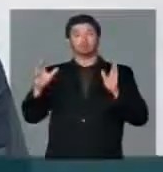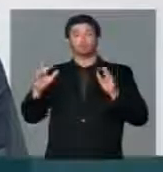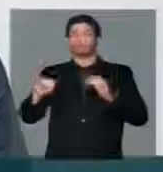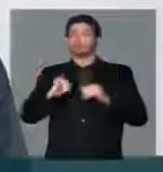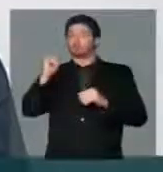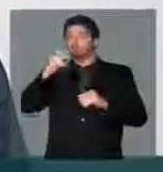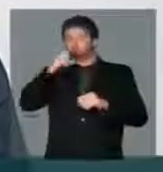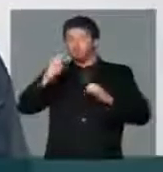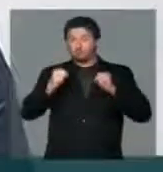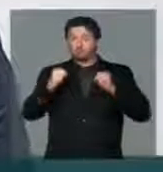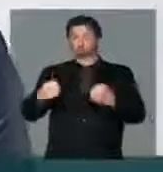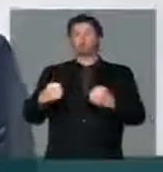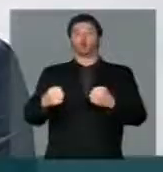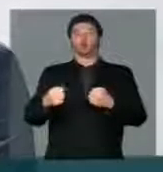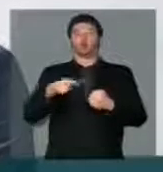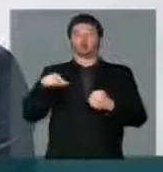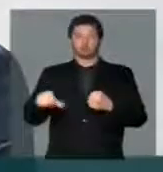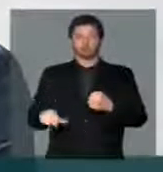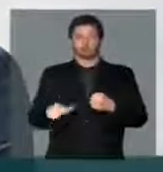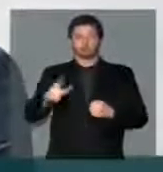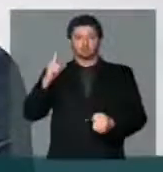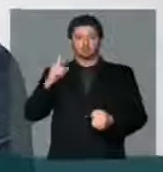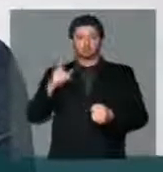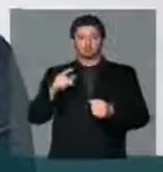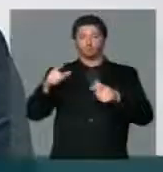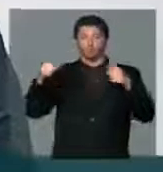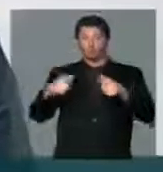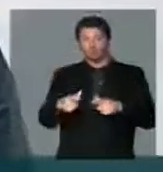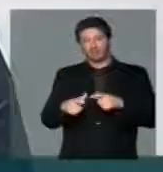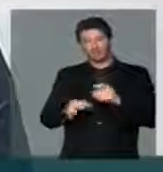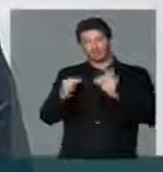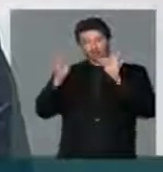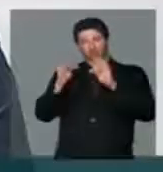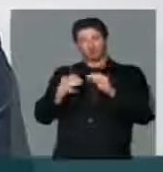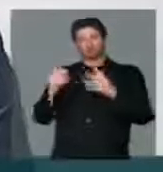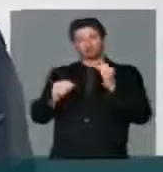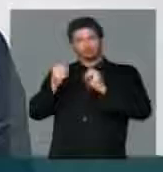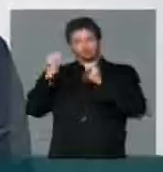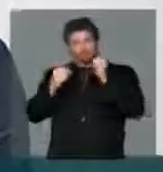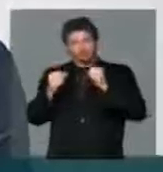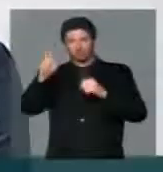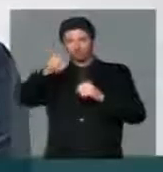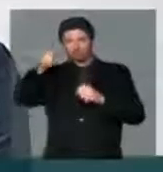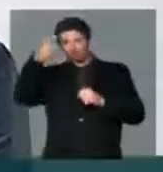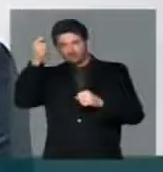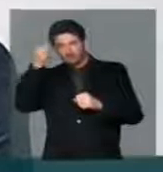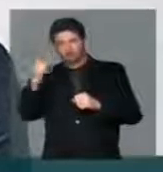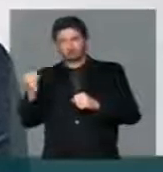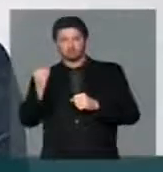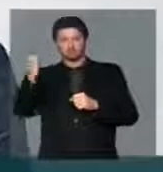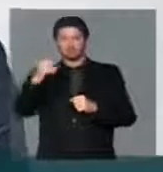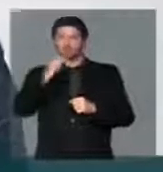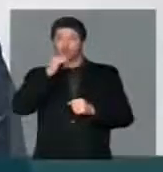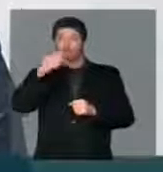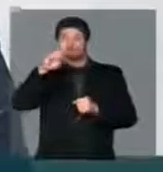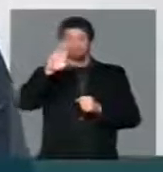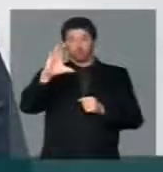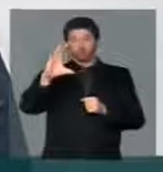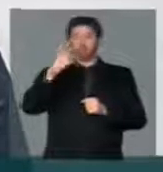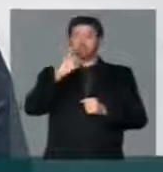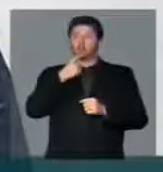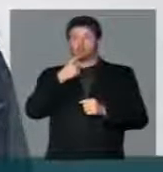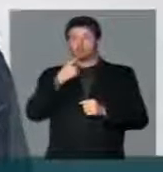Luiz Lauro Filho? PUC Campinas,